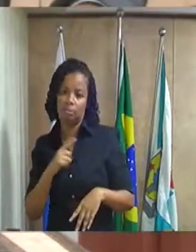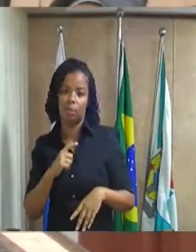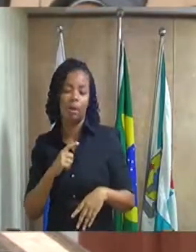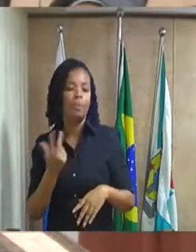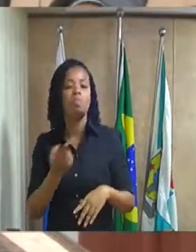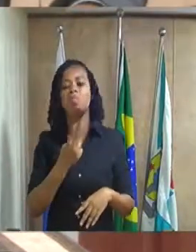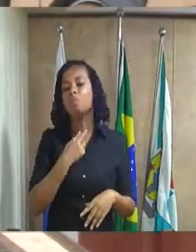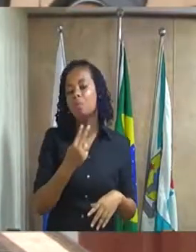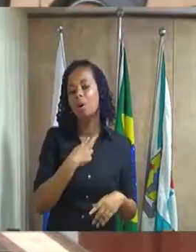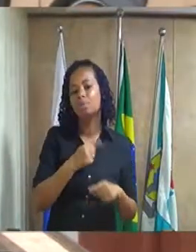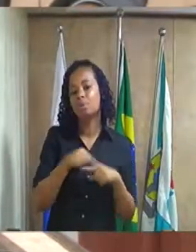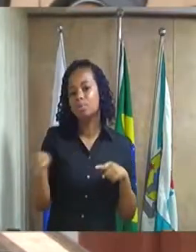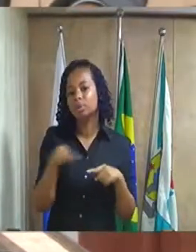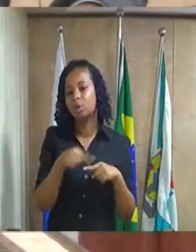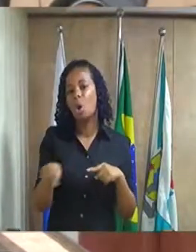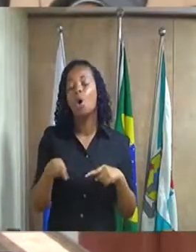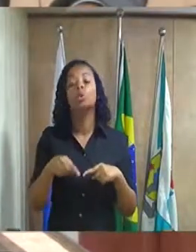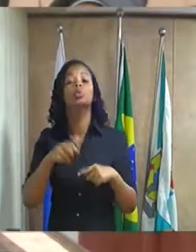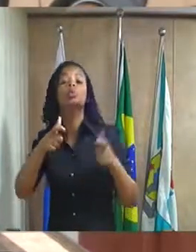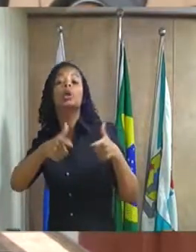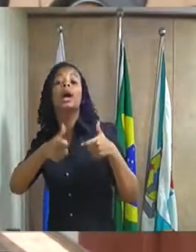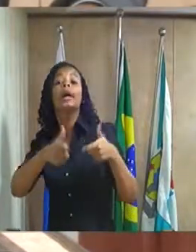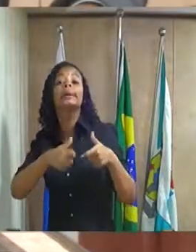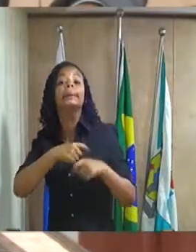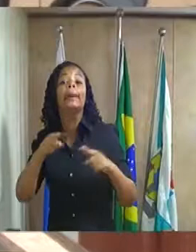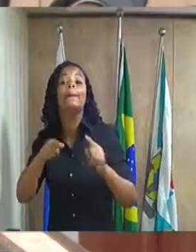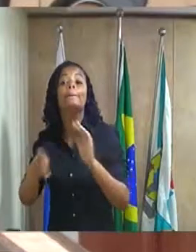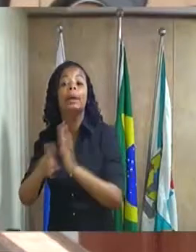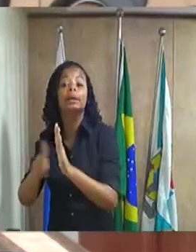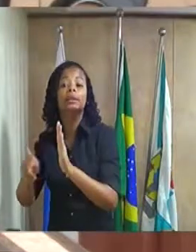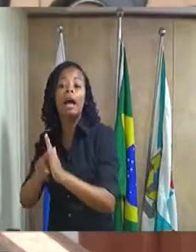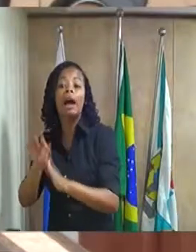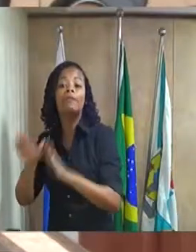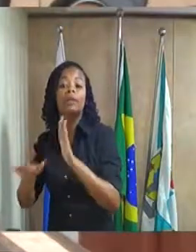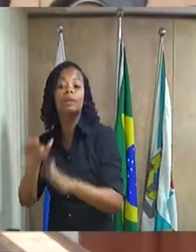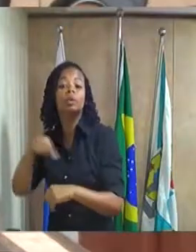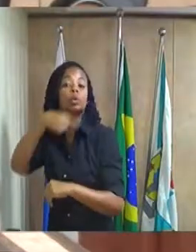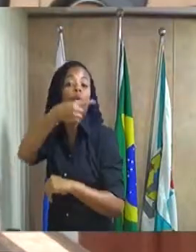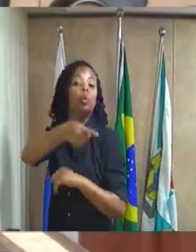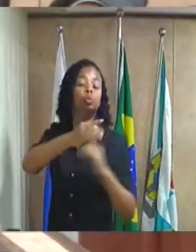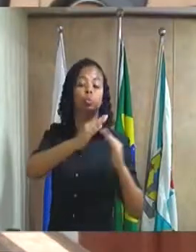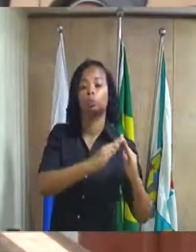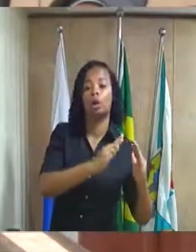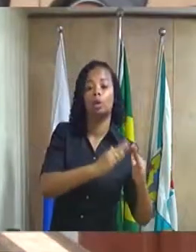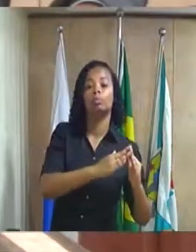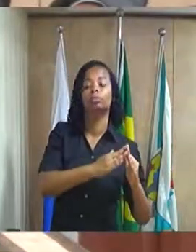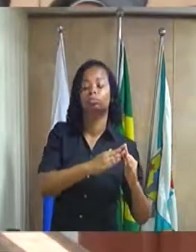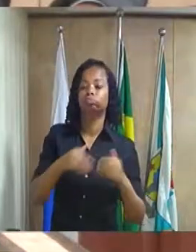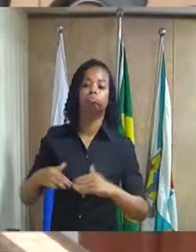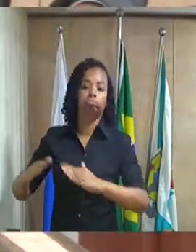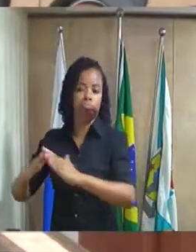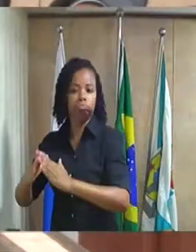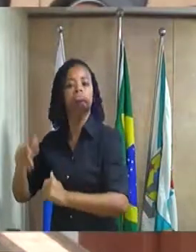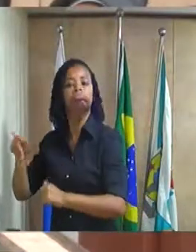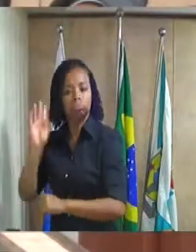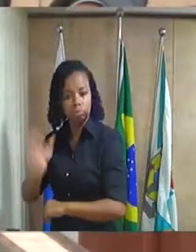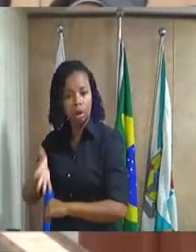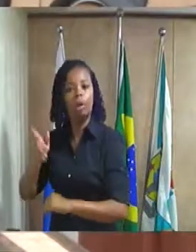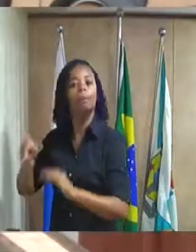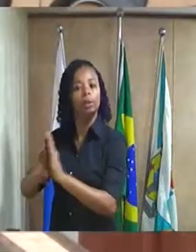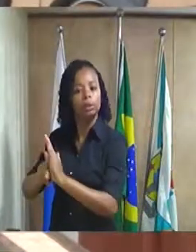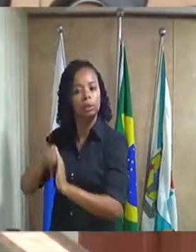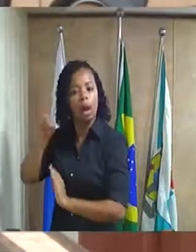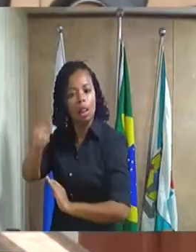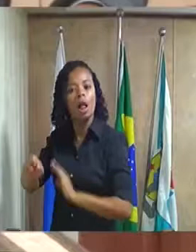que não lhe pertence, que ele não esteja ali morando, habitando ali por alguns anos. Então, essa lei vai ao